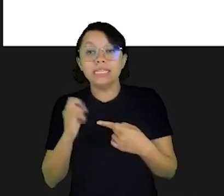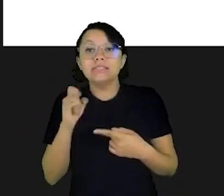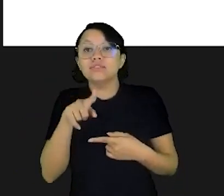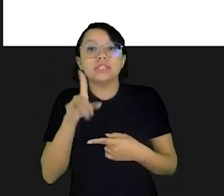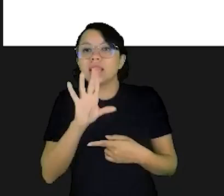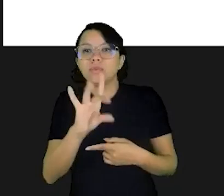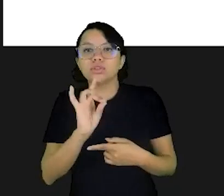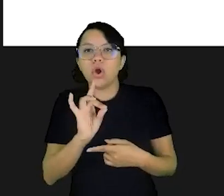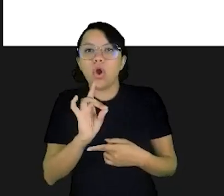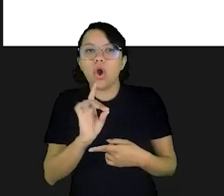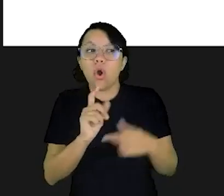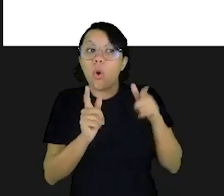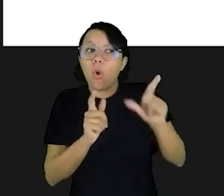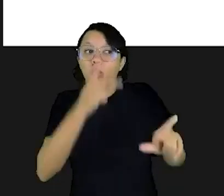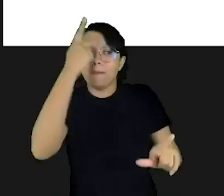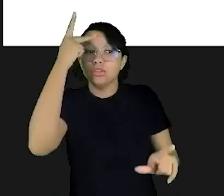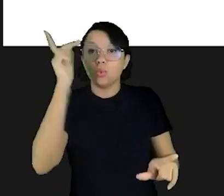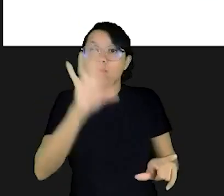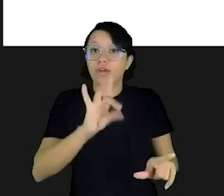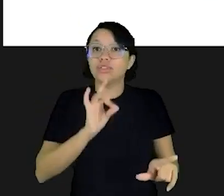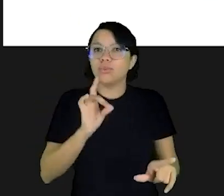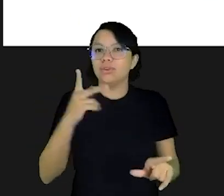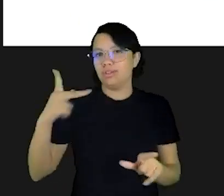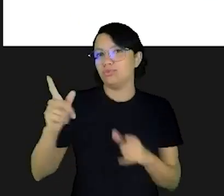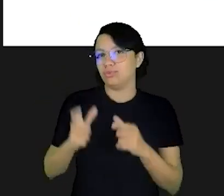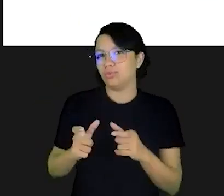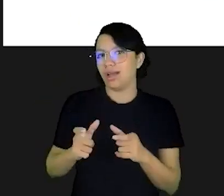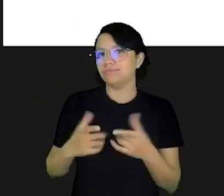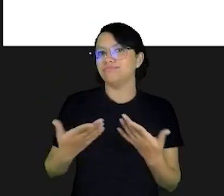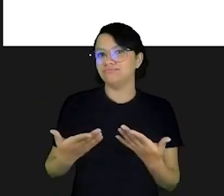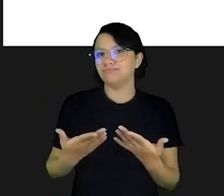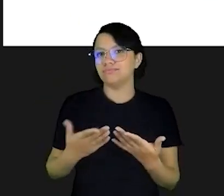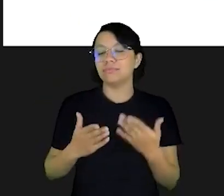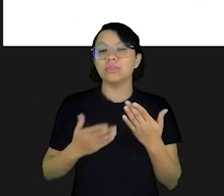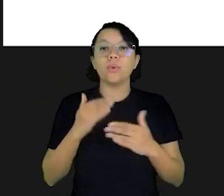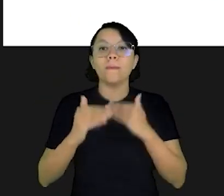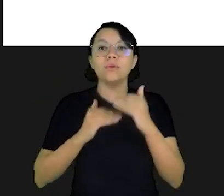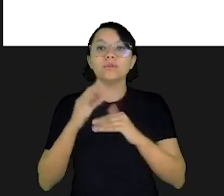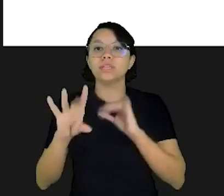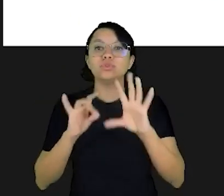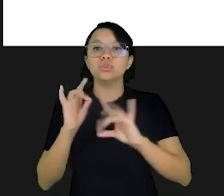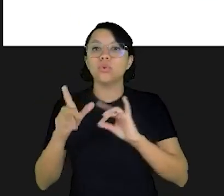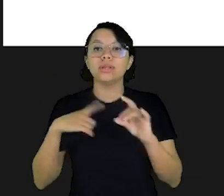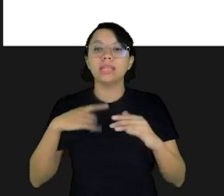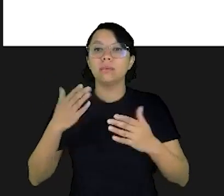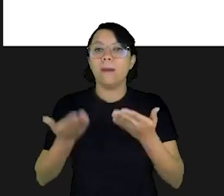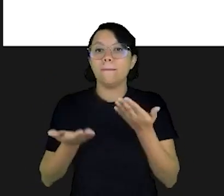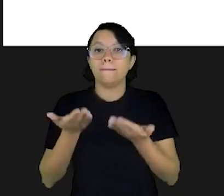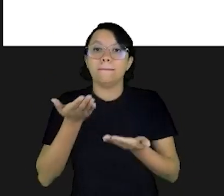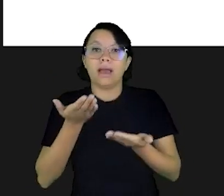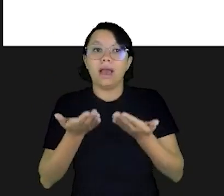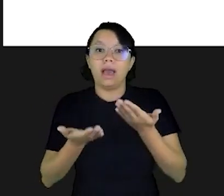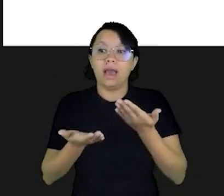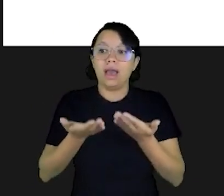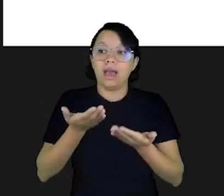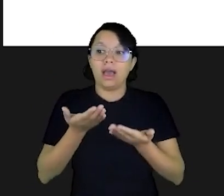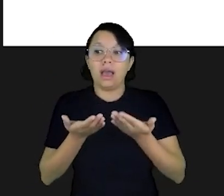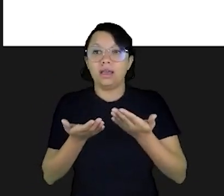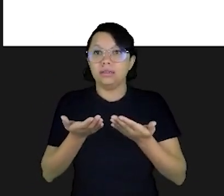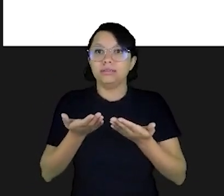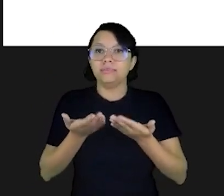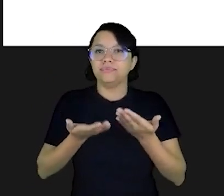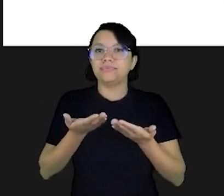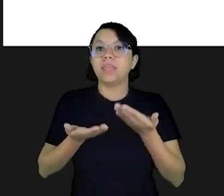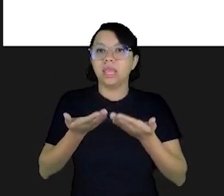não escolhe, alguém vai escolher para você. E o que nós temos nesse processo de escolha? Nós temos uma balança em permanente